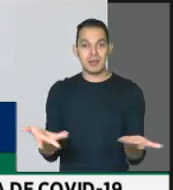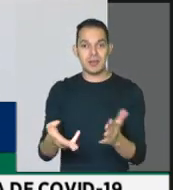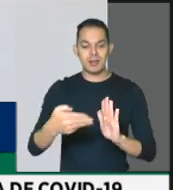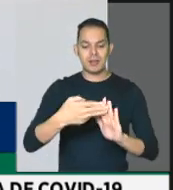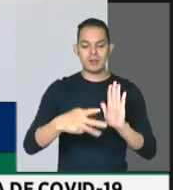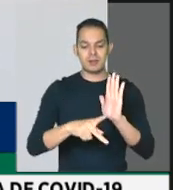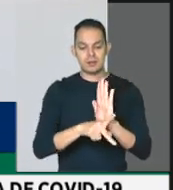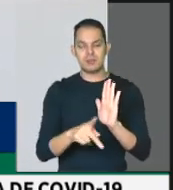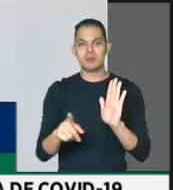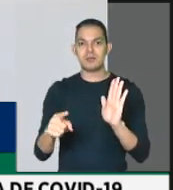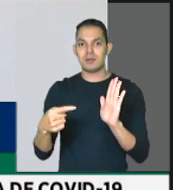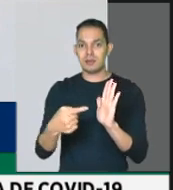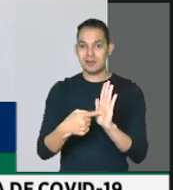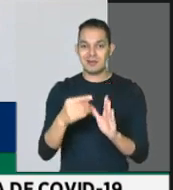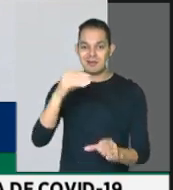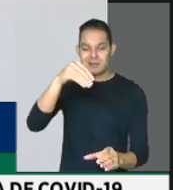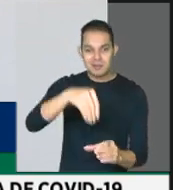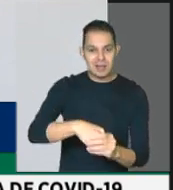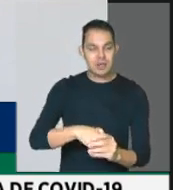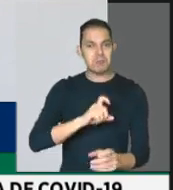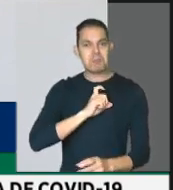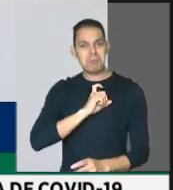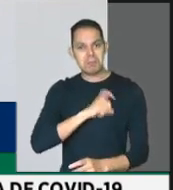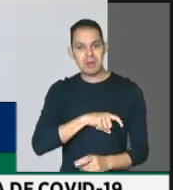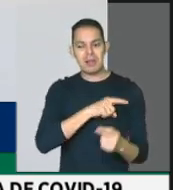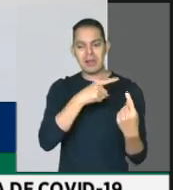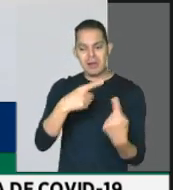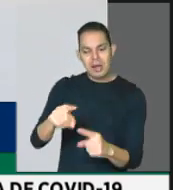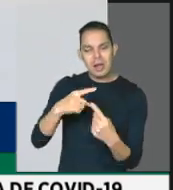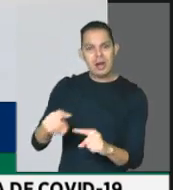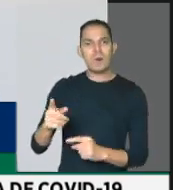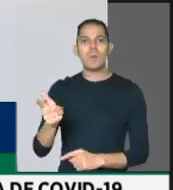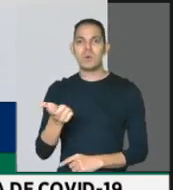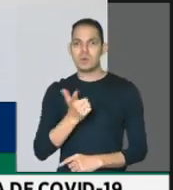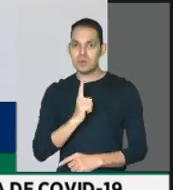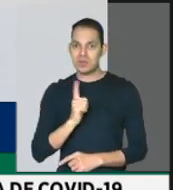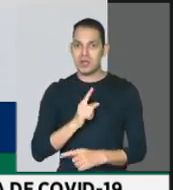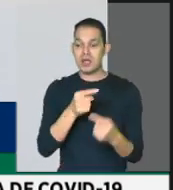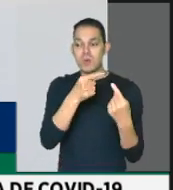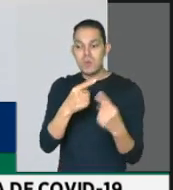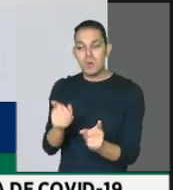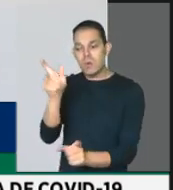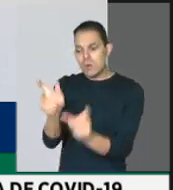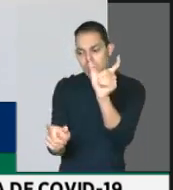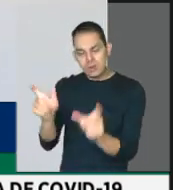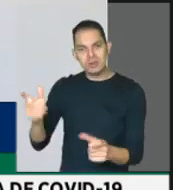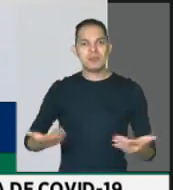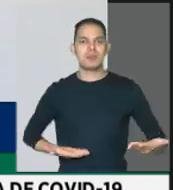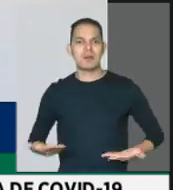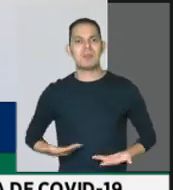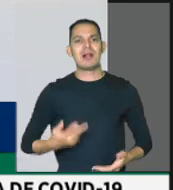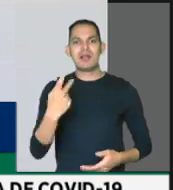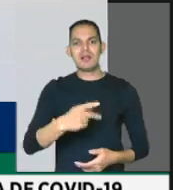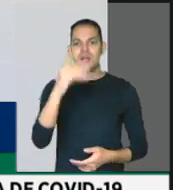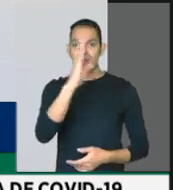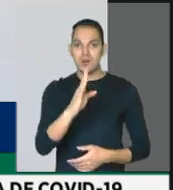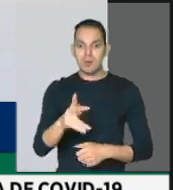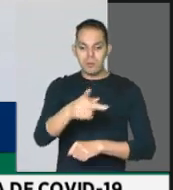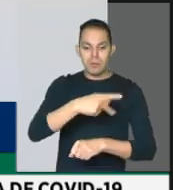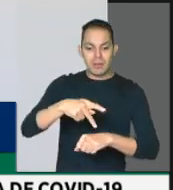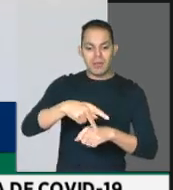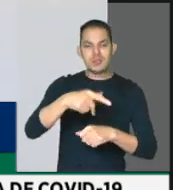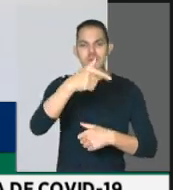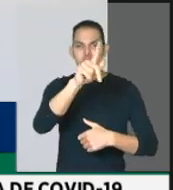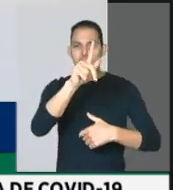tem requintes de crueldade, de perversidade contra o trabalhador brasileiro. Nenhum país do mundo, repito,